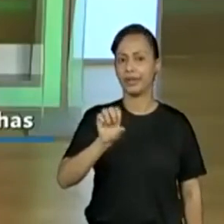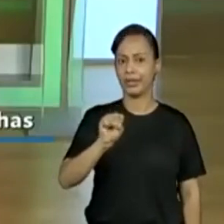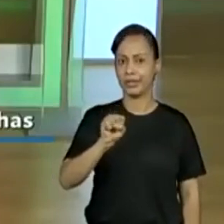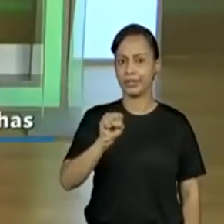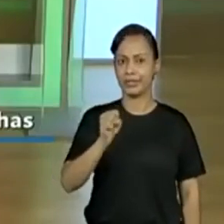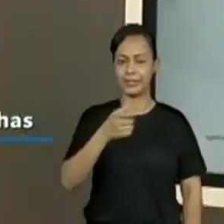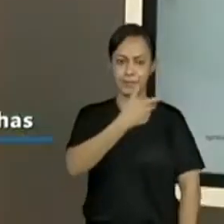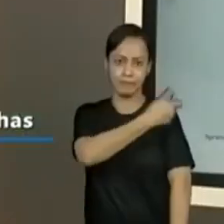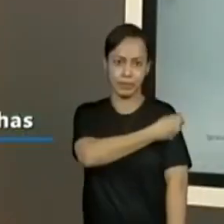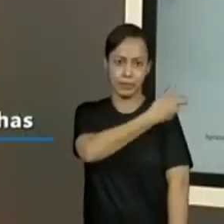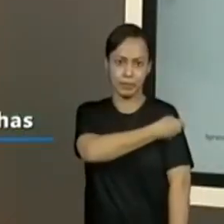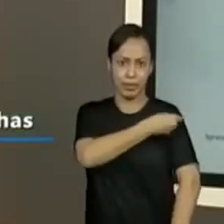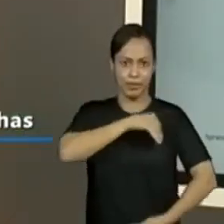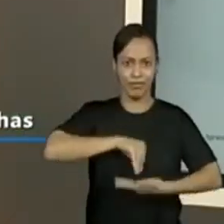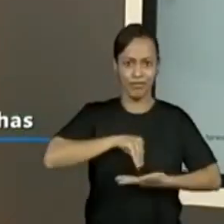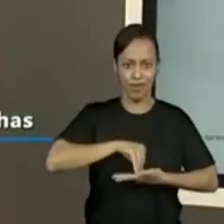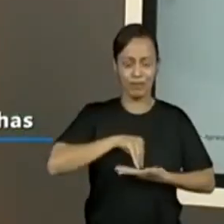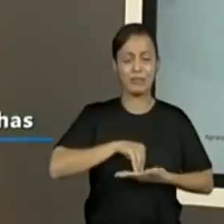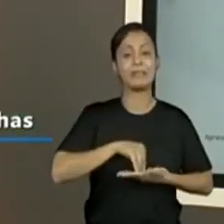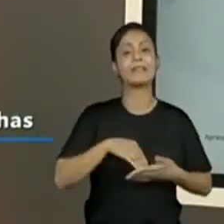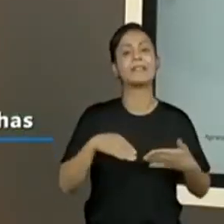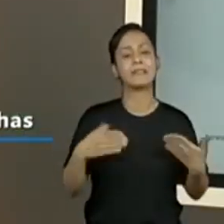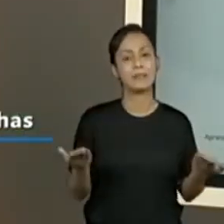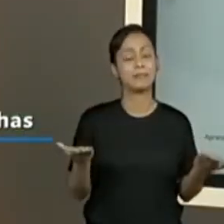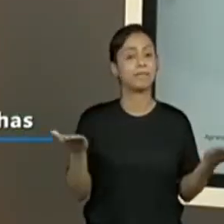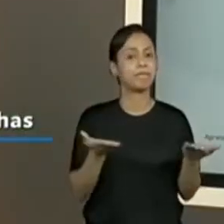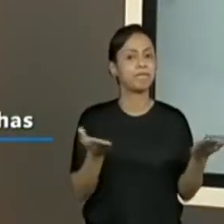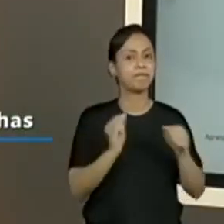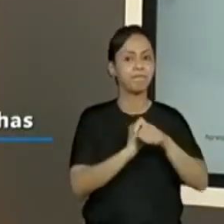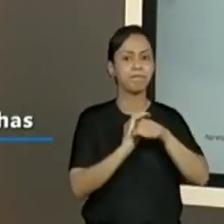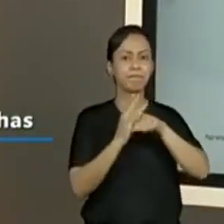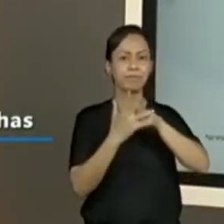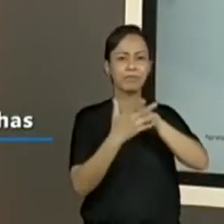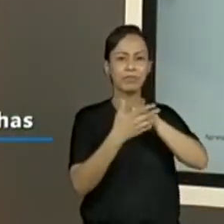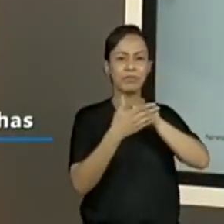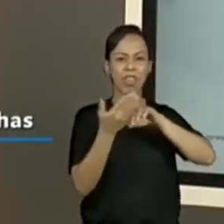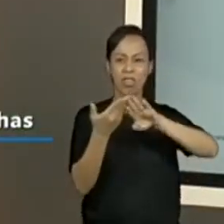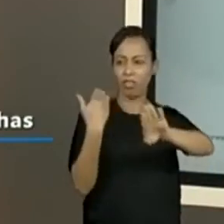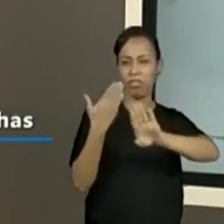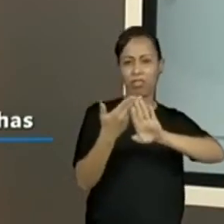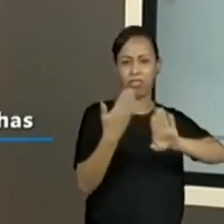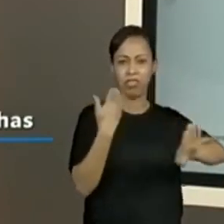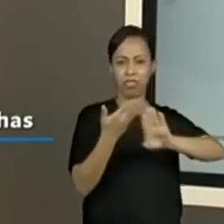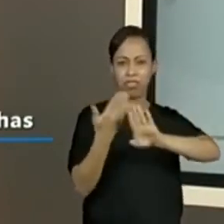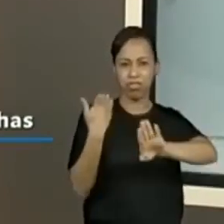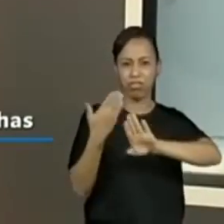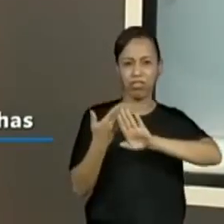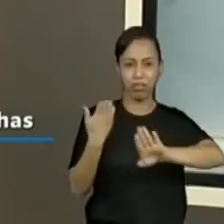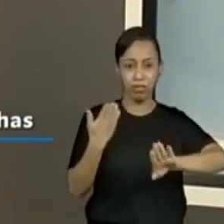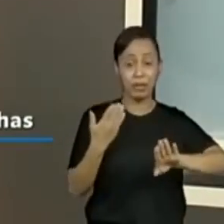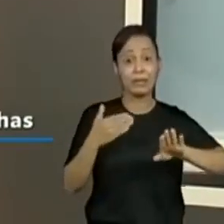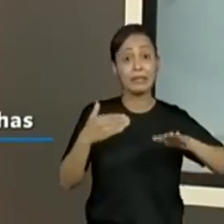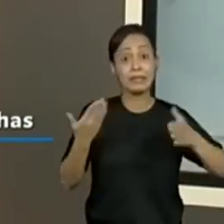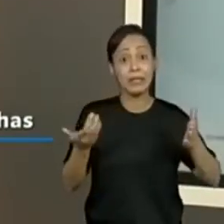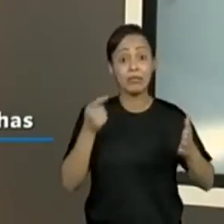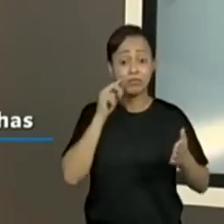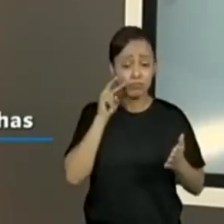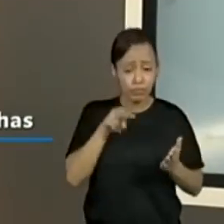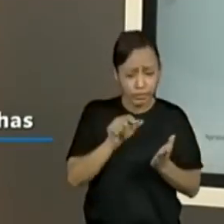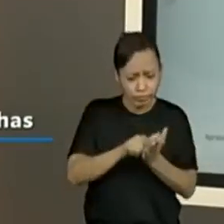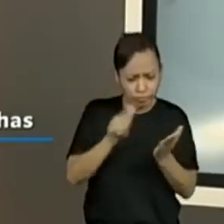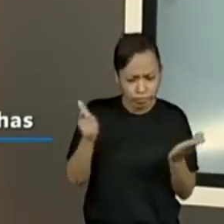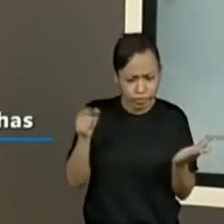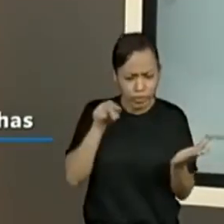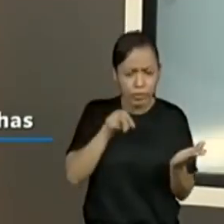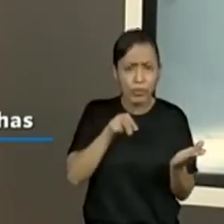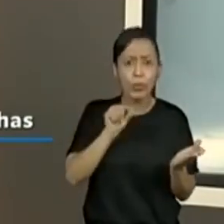em virtude do que a gente não está vivendo a pandemia e não houve todo aquele isolamento e cuidado? A notícia deixa claro, né, que eles